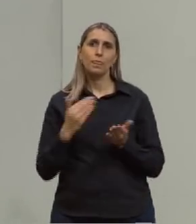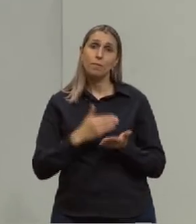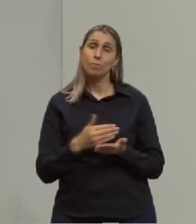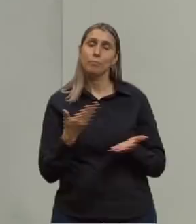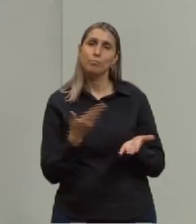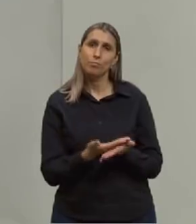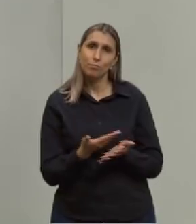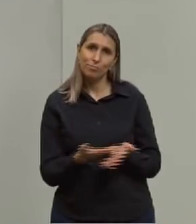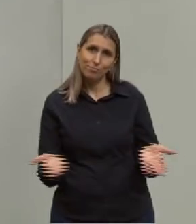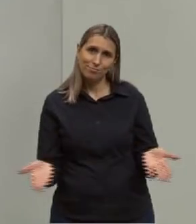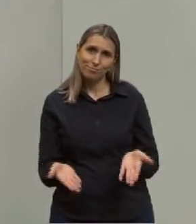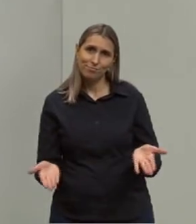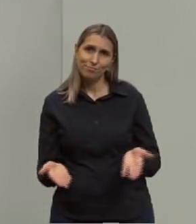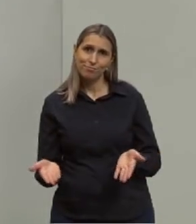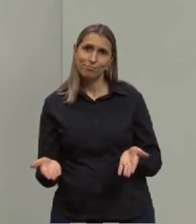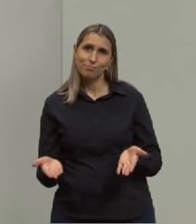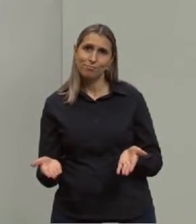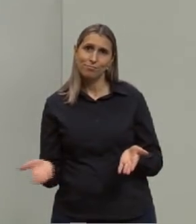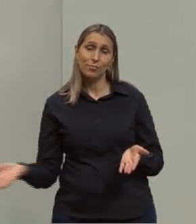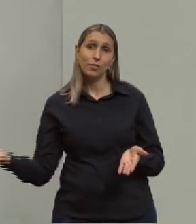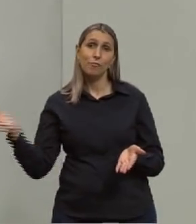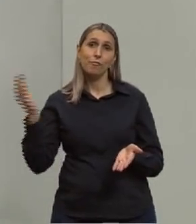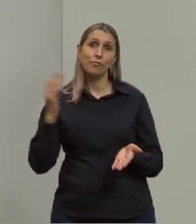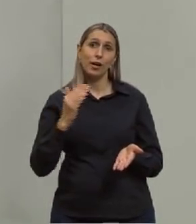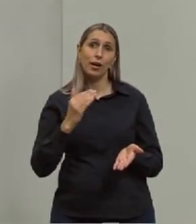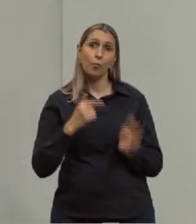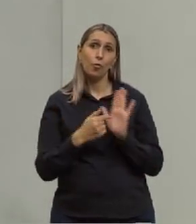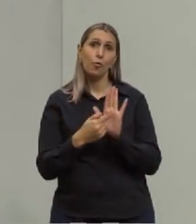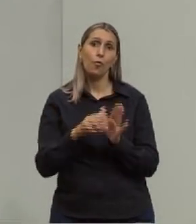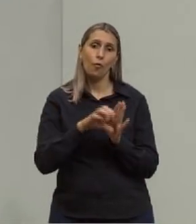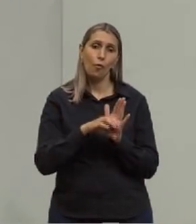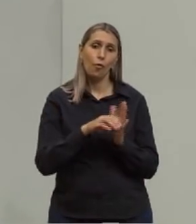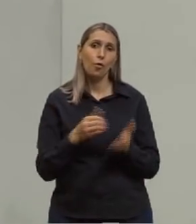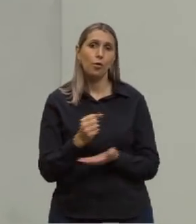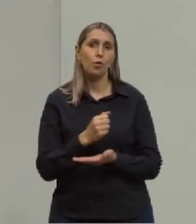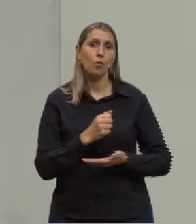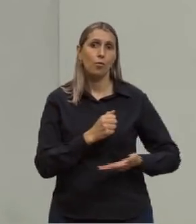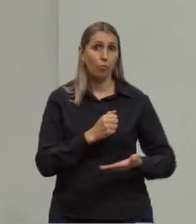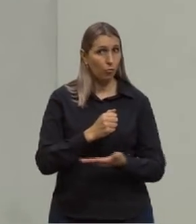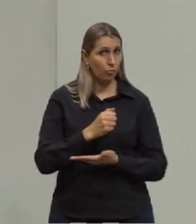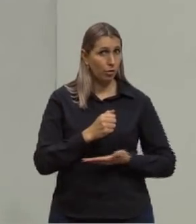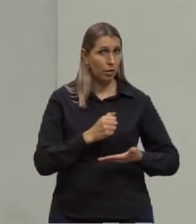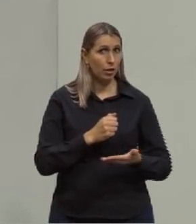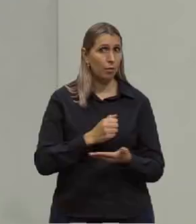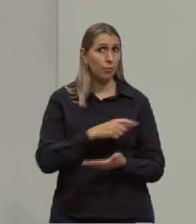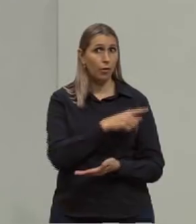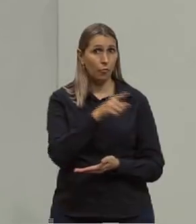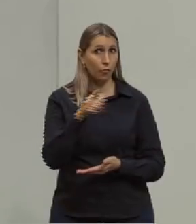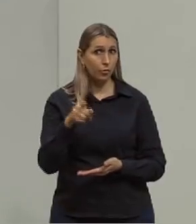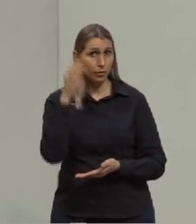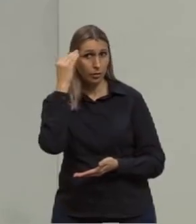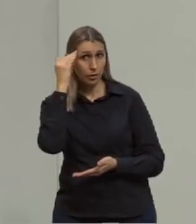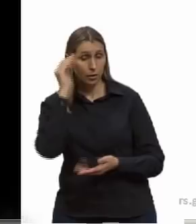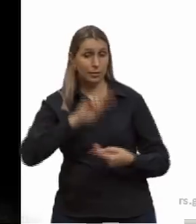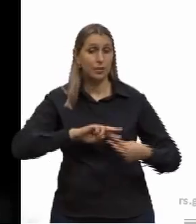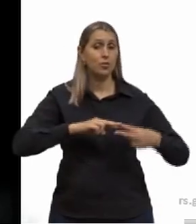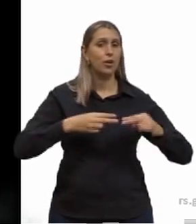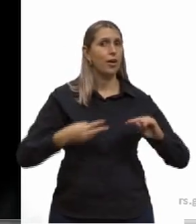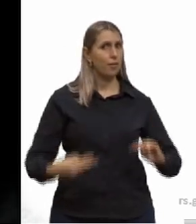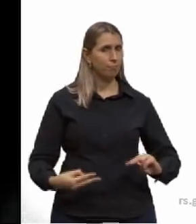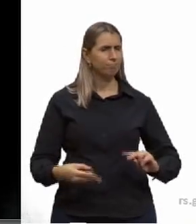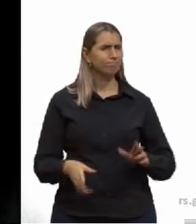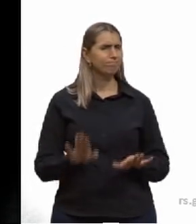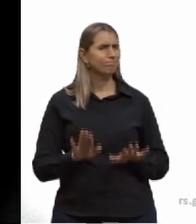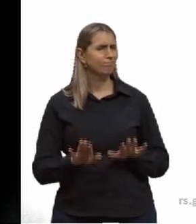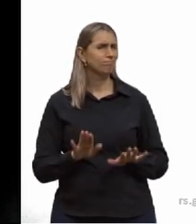aula de hoje trazendo vários conceitos fundamentais para vocês entenderem genética. Às